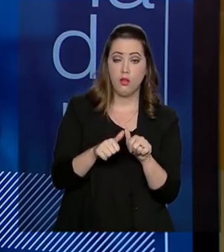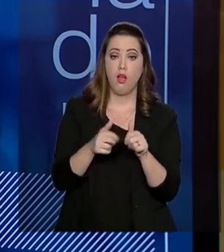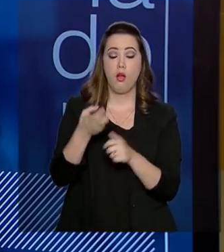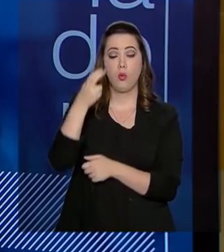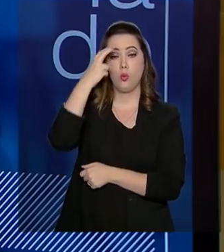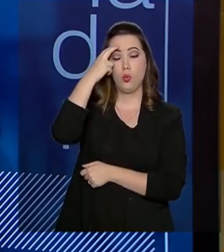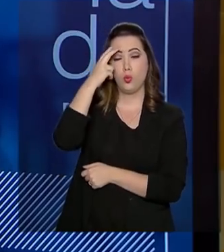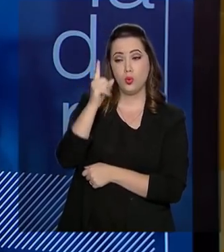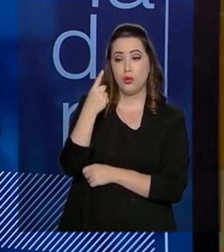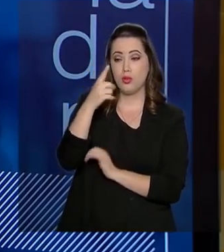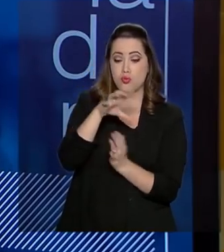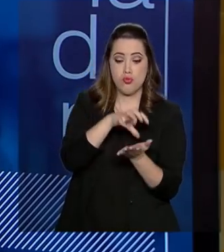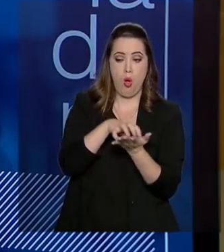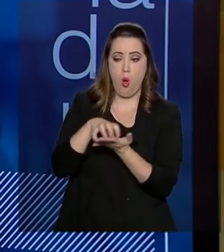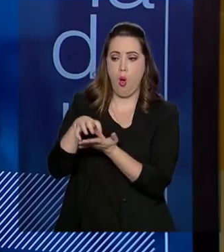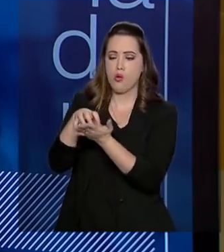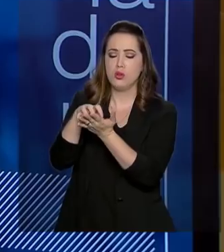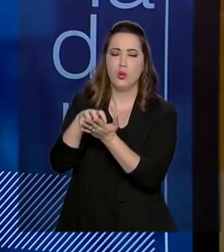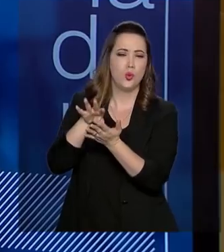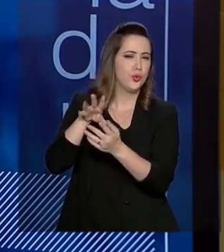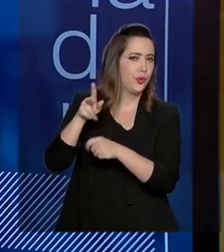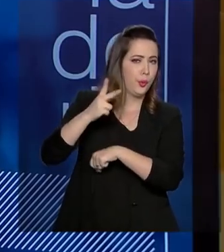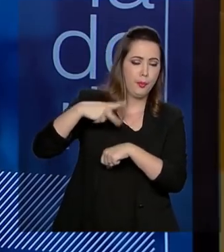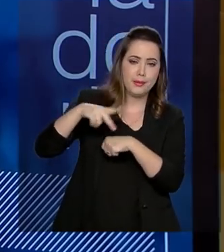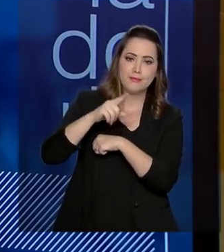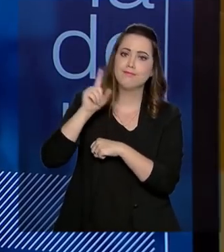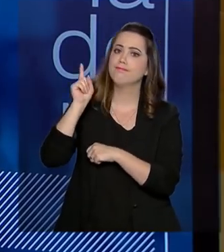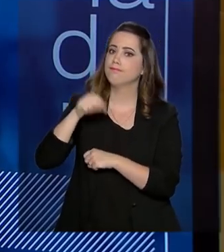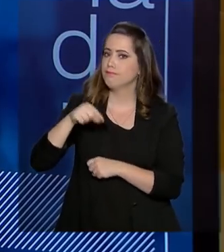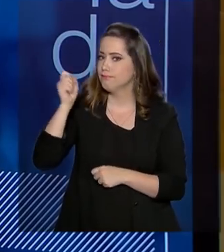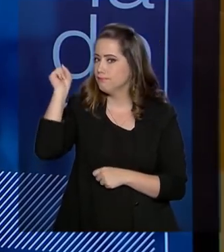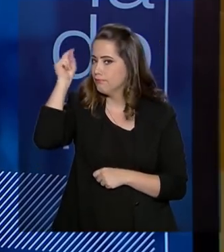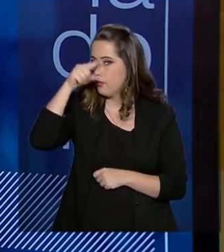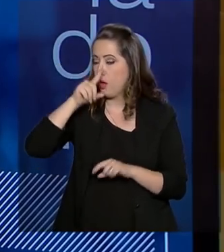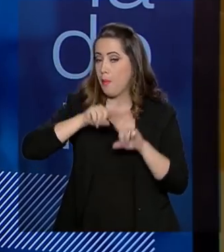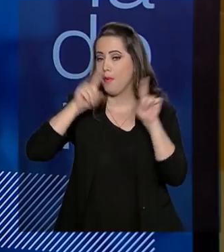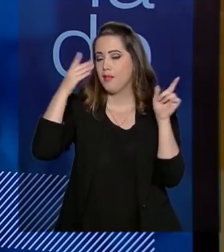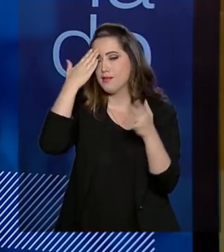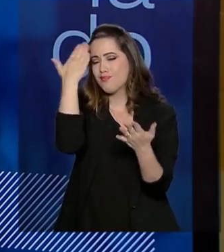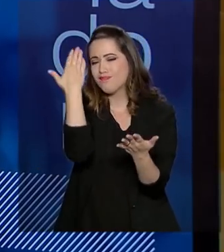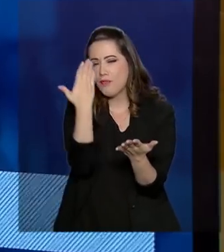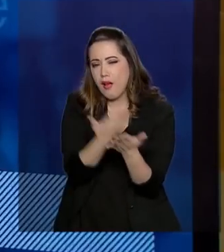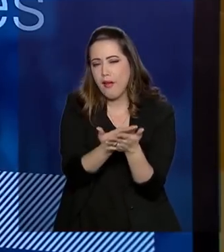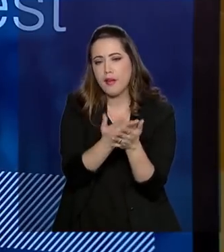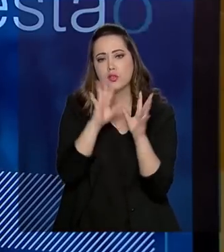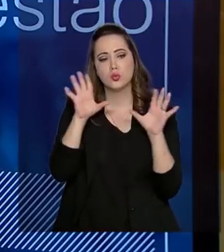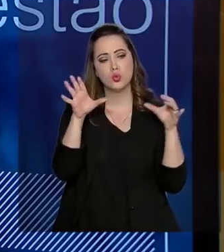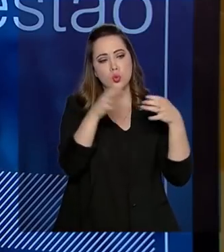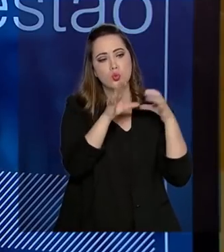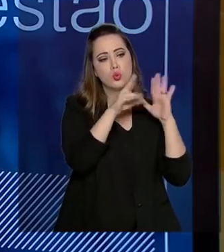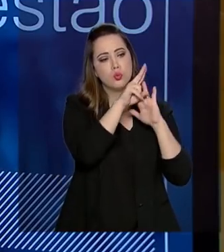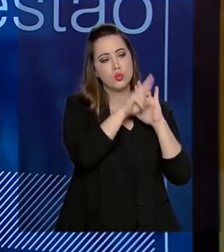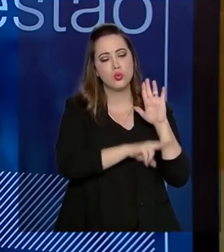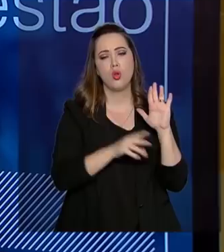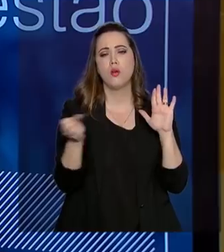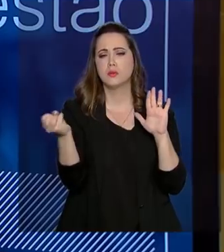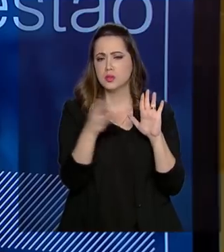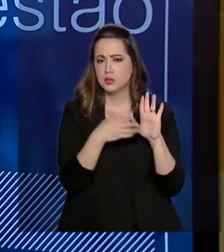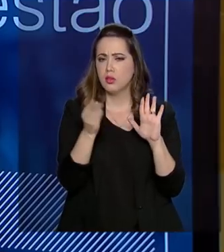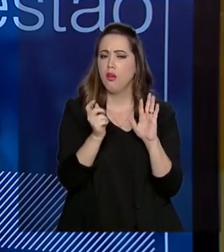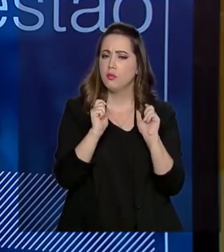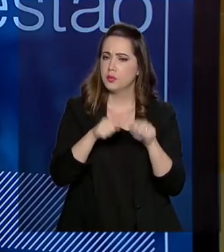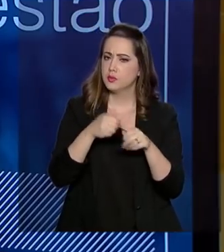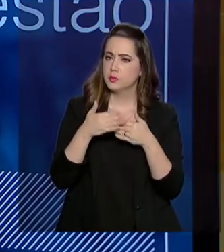principalmente de um país, de todos os serviços públicos, não é uma tarefa fácil, mas eu tenho certeza que esse conjunto de medidas de integridade irão permitir isso